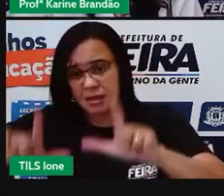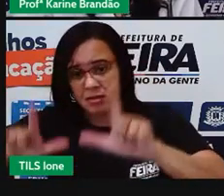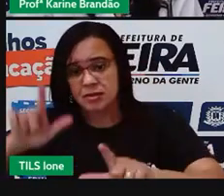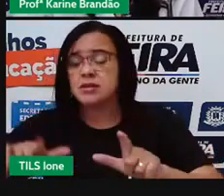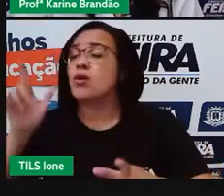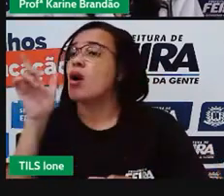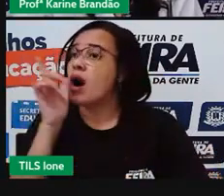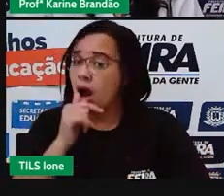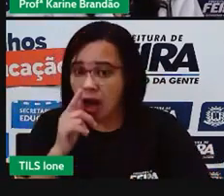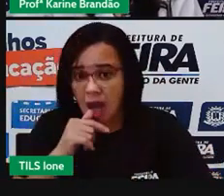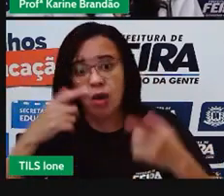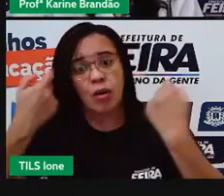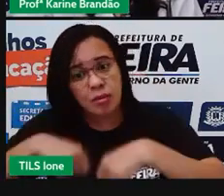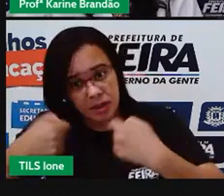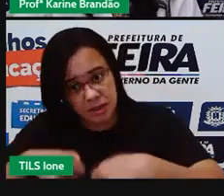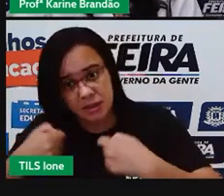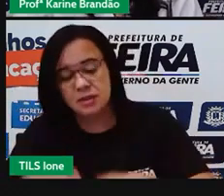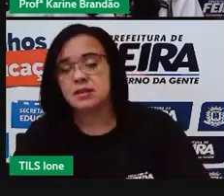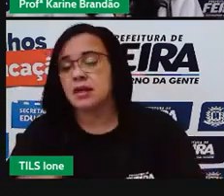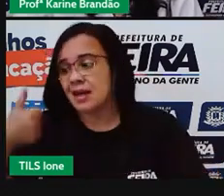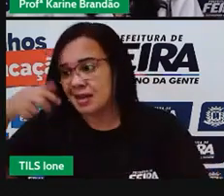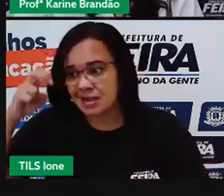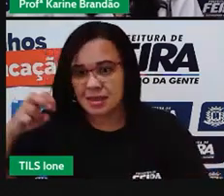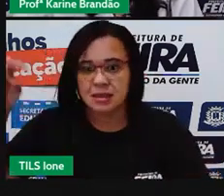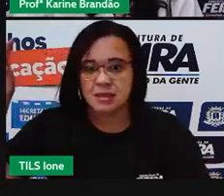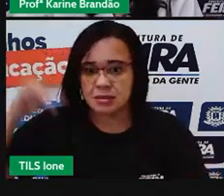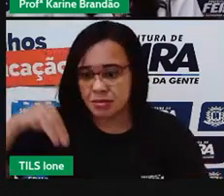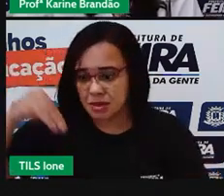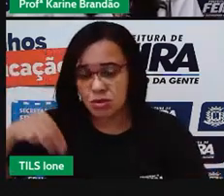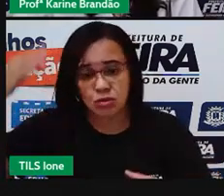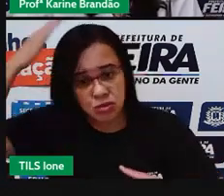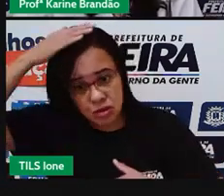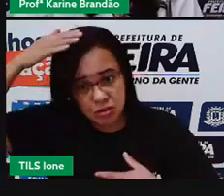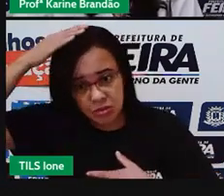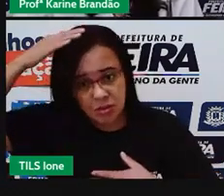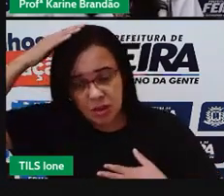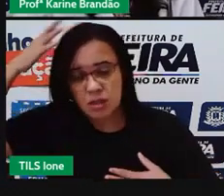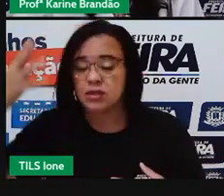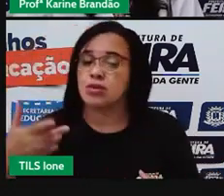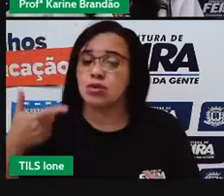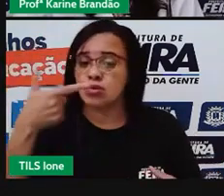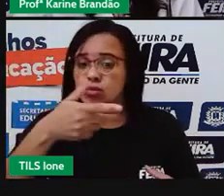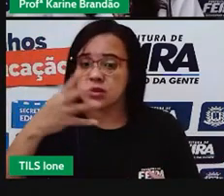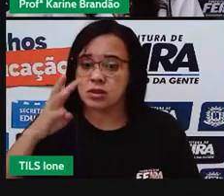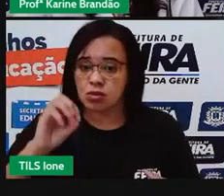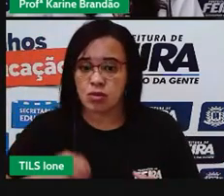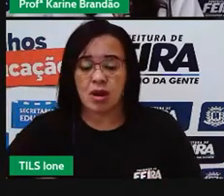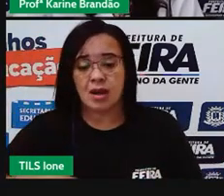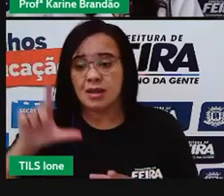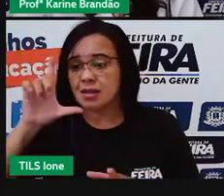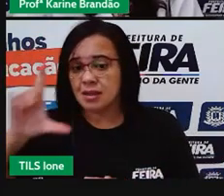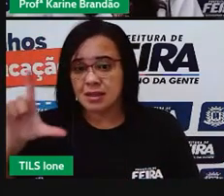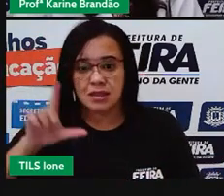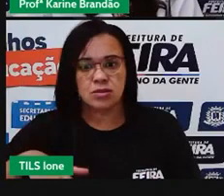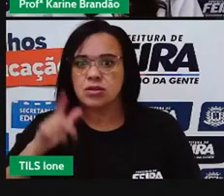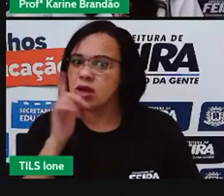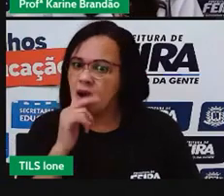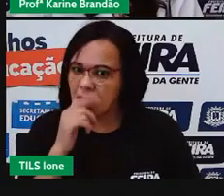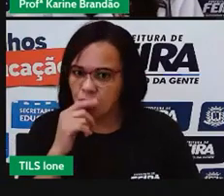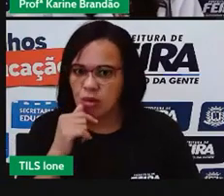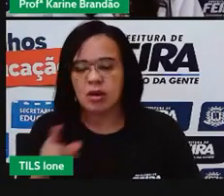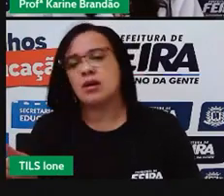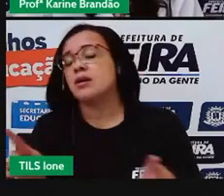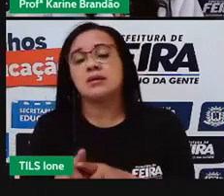né? É 15 minutos de banho, 240 litros. Quando a gente pensa, então, um carro,